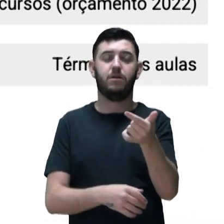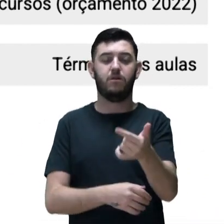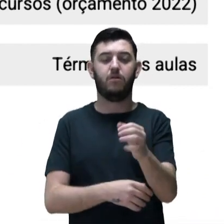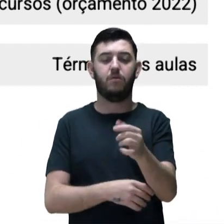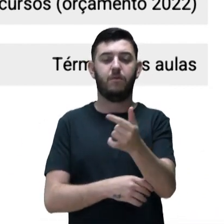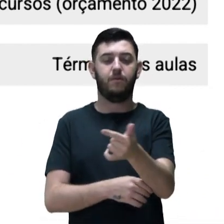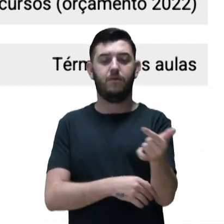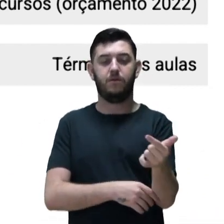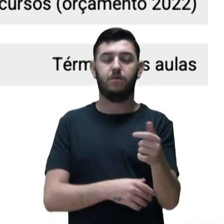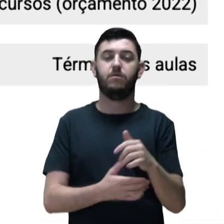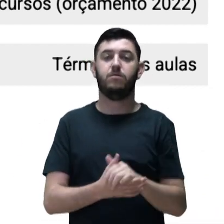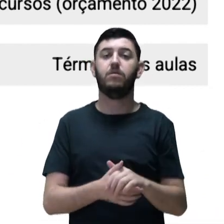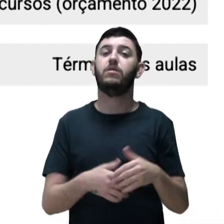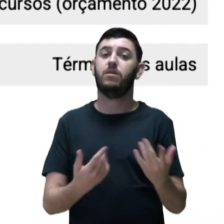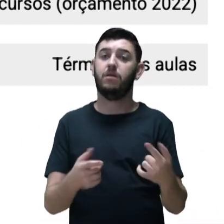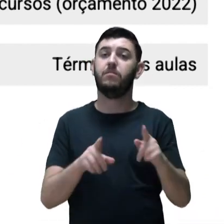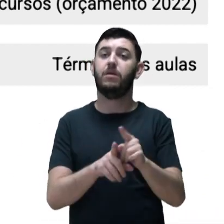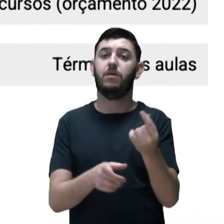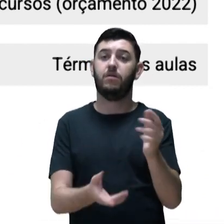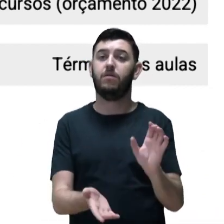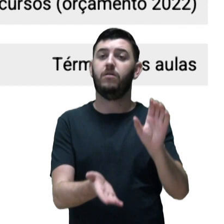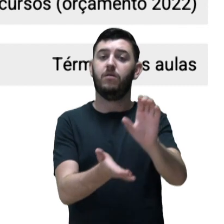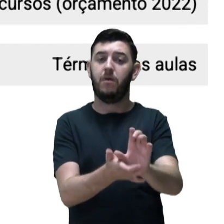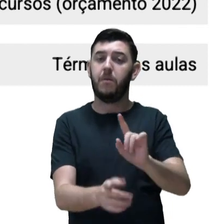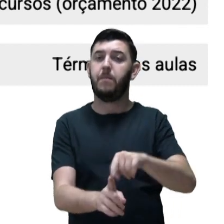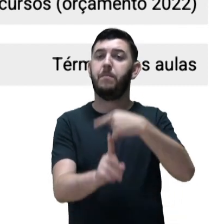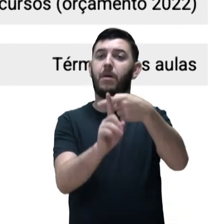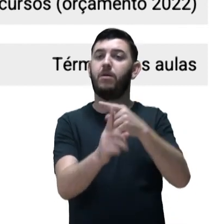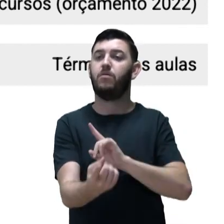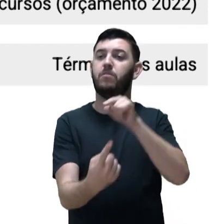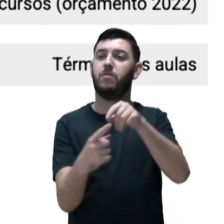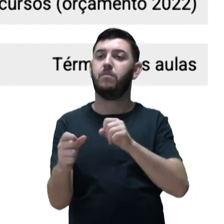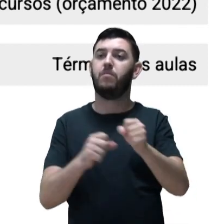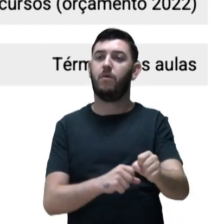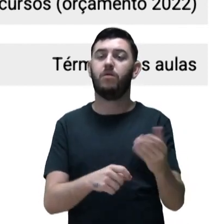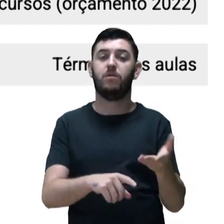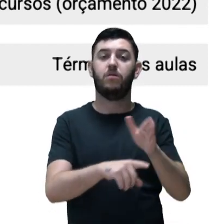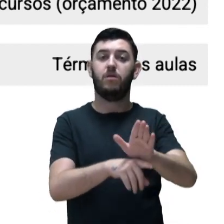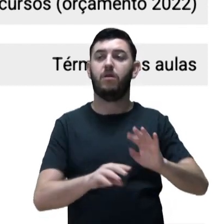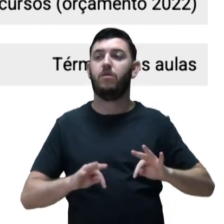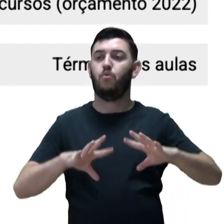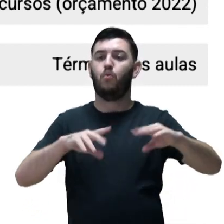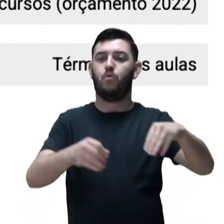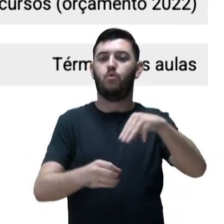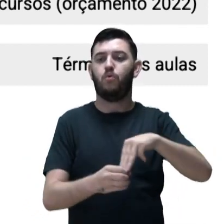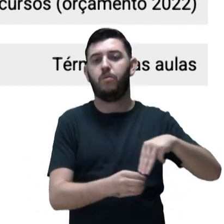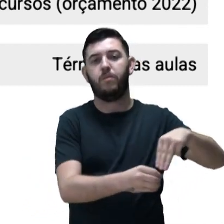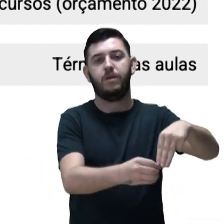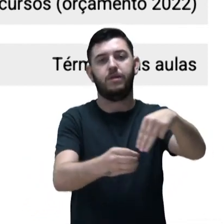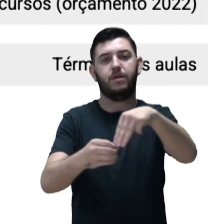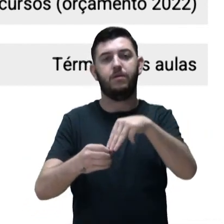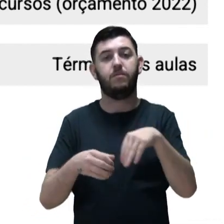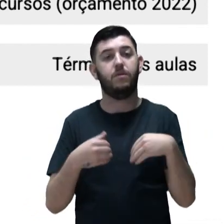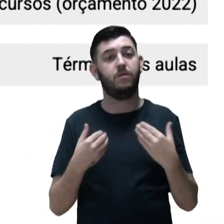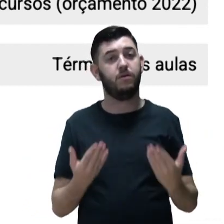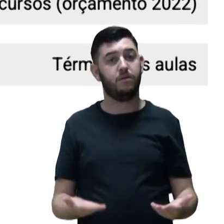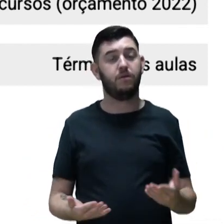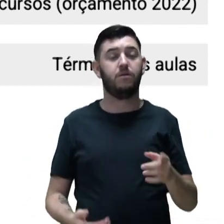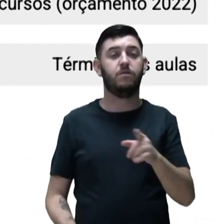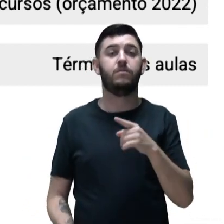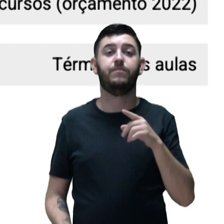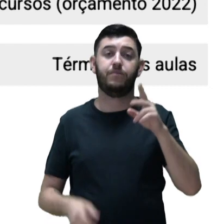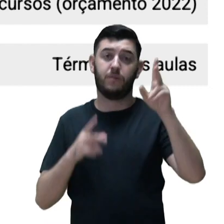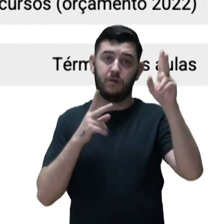e, em 2022, faremos novos repasses de forma a alcançar todos os municípios que foram previstos. E a nossa,